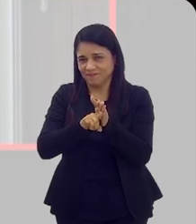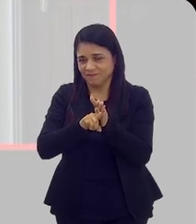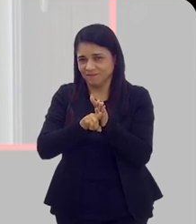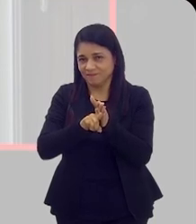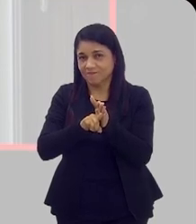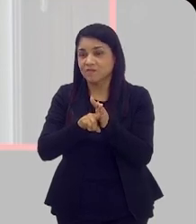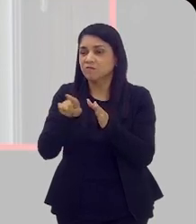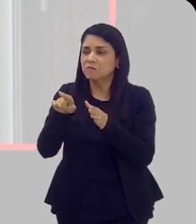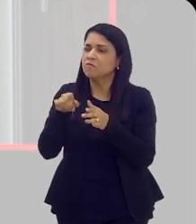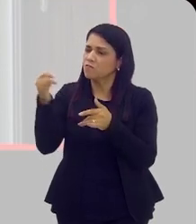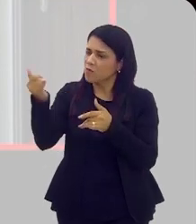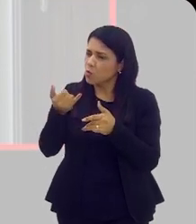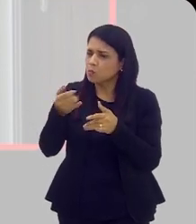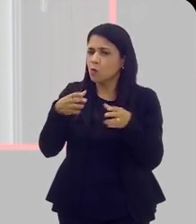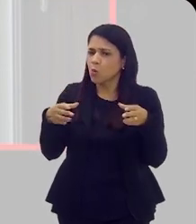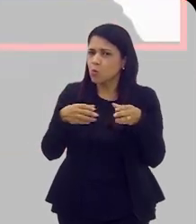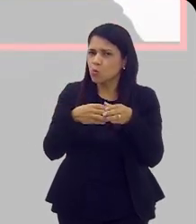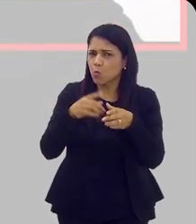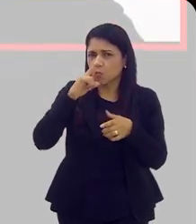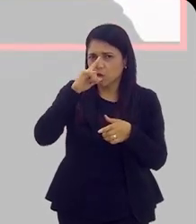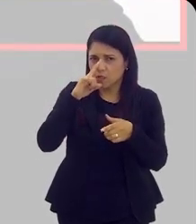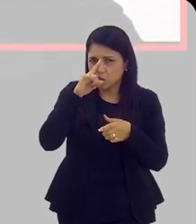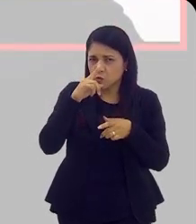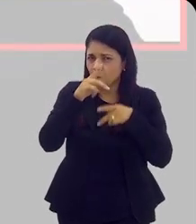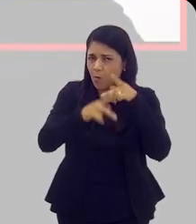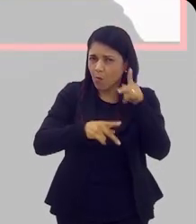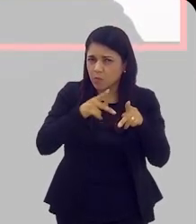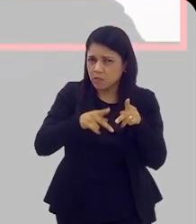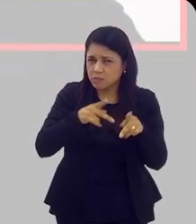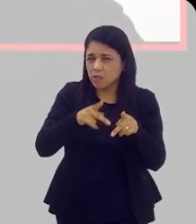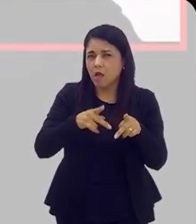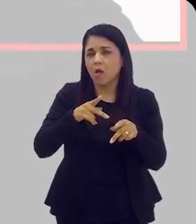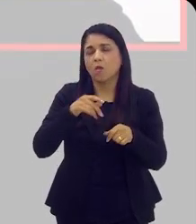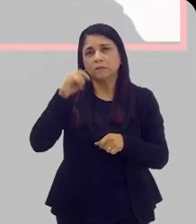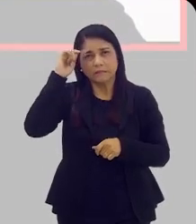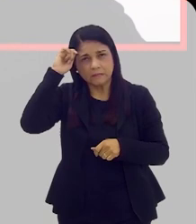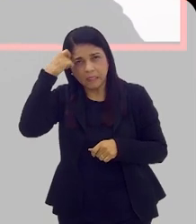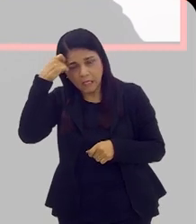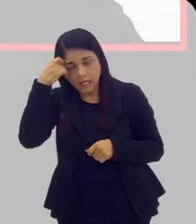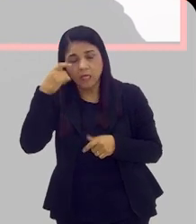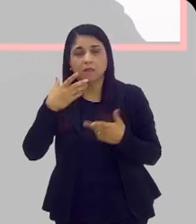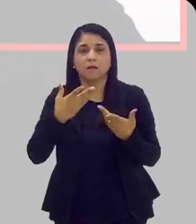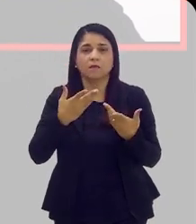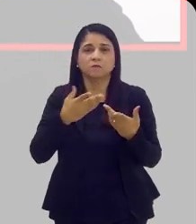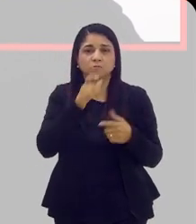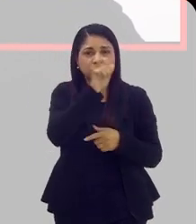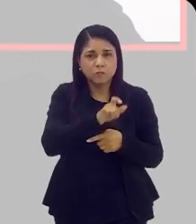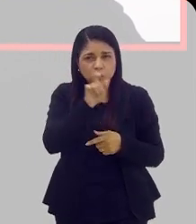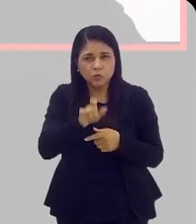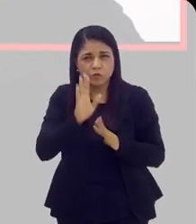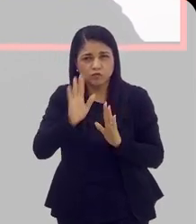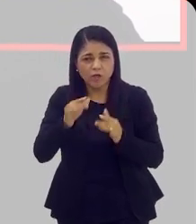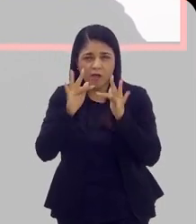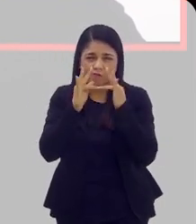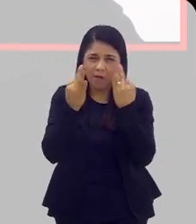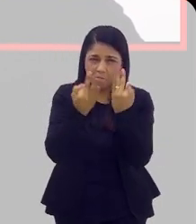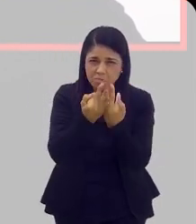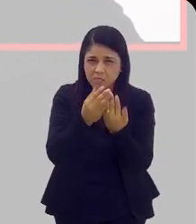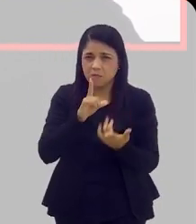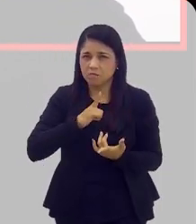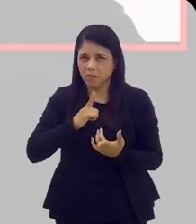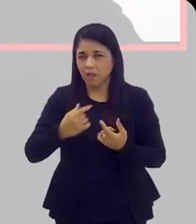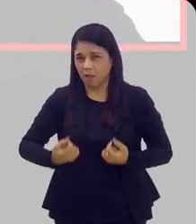E aí, o senhor falou também que nos grupos de risco, né? As populações que têm um risco aumentado, como a população negra, as pessoas que têm